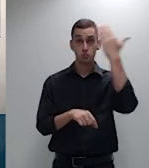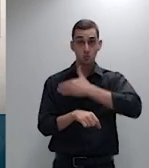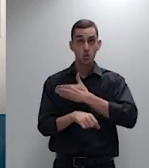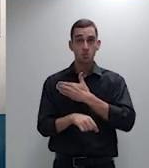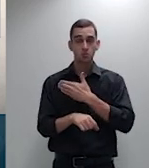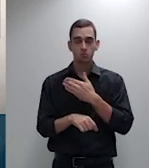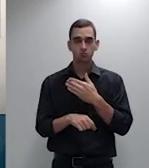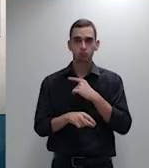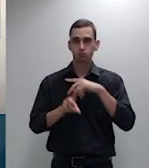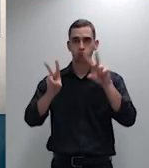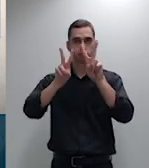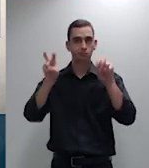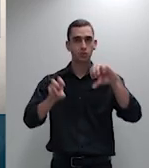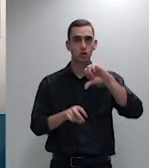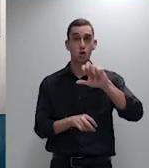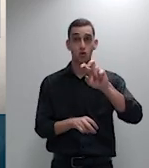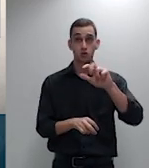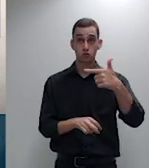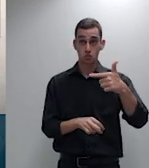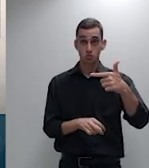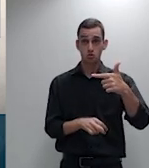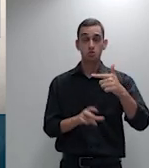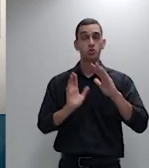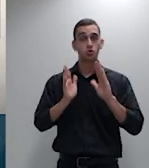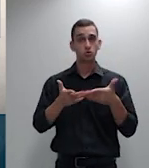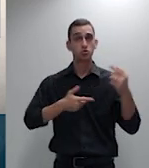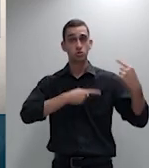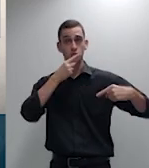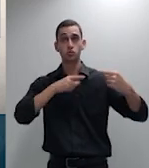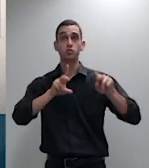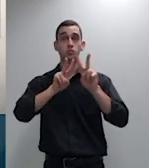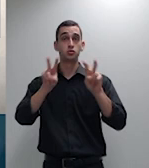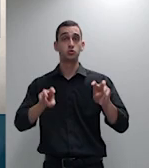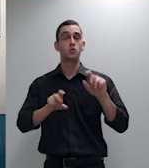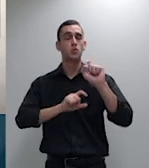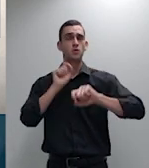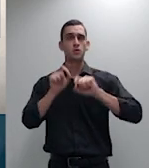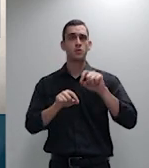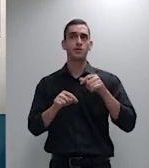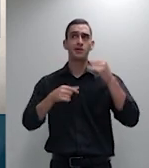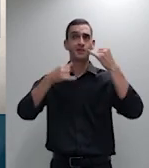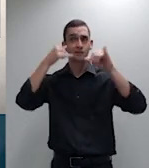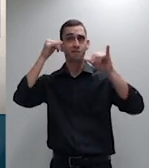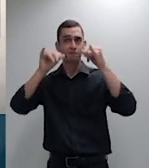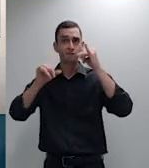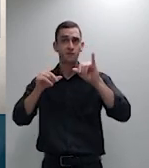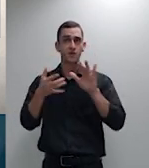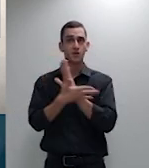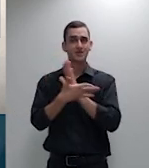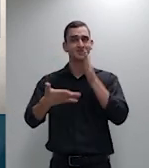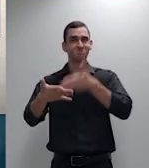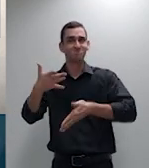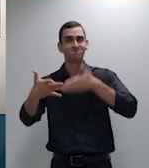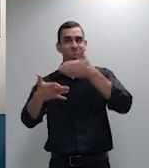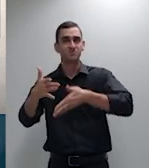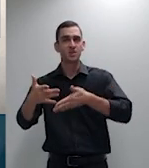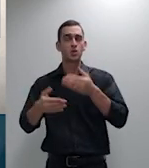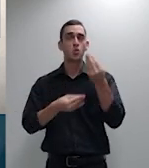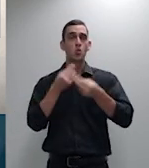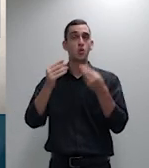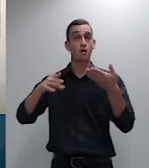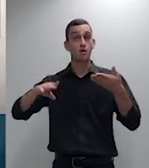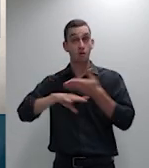a discussão para que se evite as barreiras de entrada e essas barreiras de entrada só vão ser evitadas se a gente conseguir